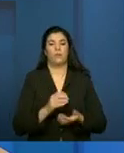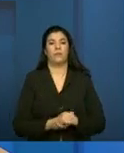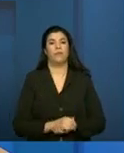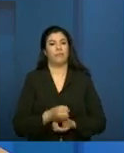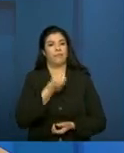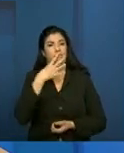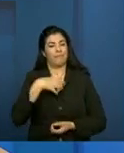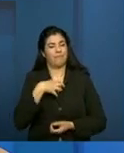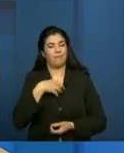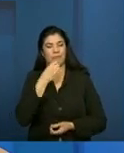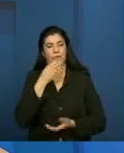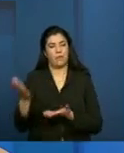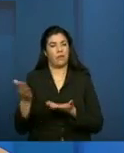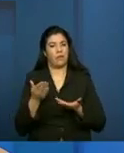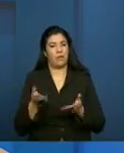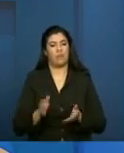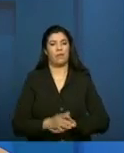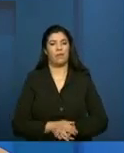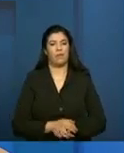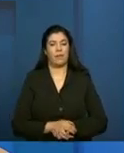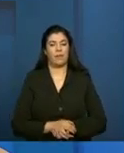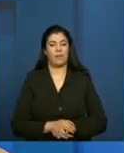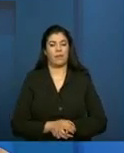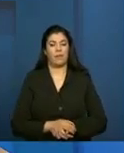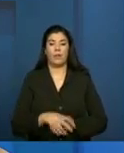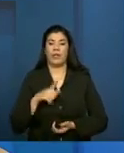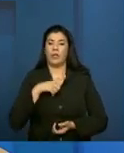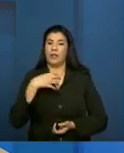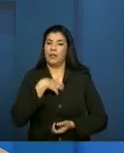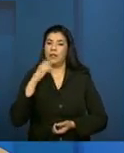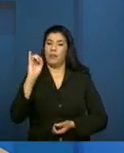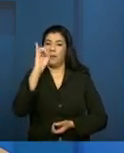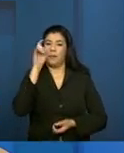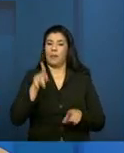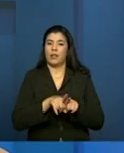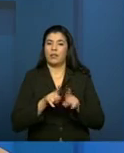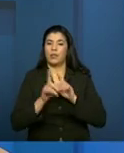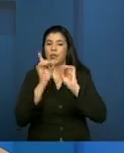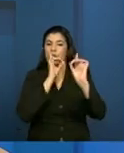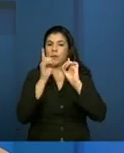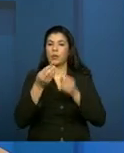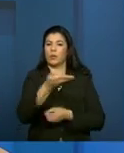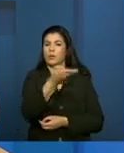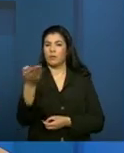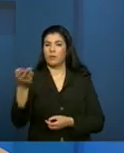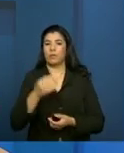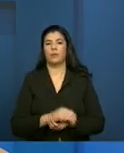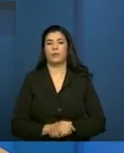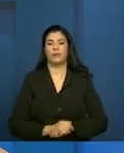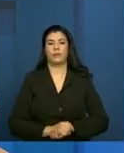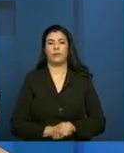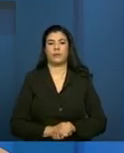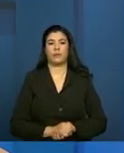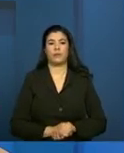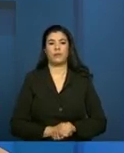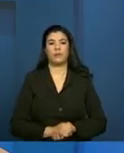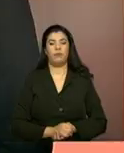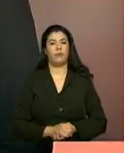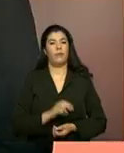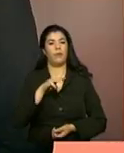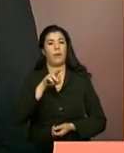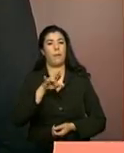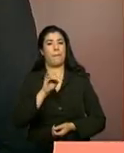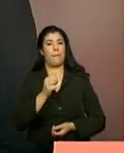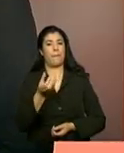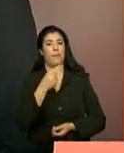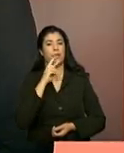prazer estar aqui, é muito importante para a gente estar dialogando com vocês. Bom, Márcia, eu gostaria que você